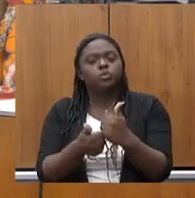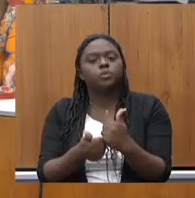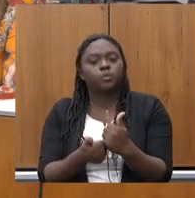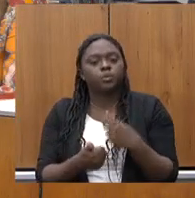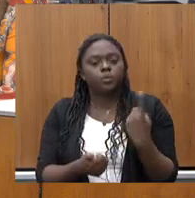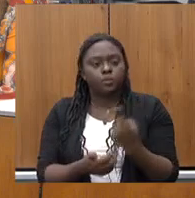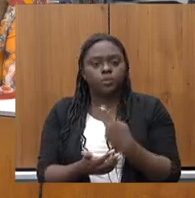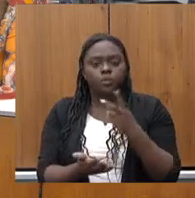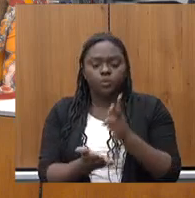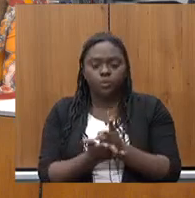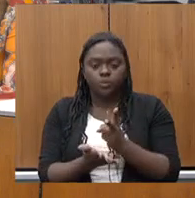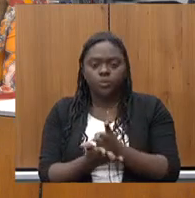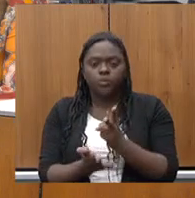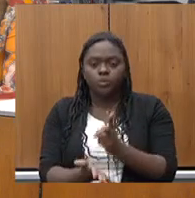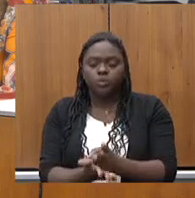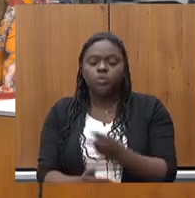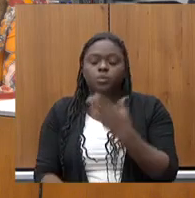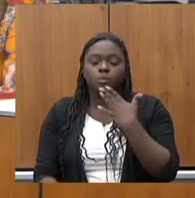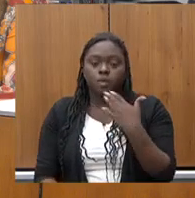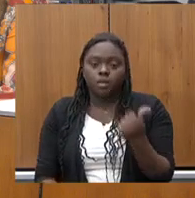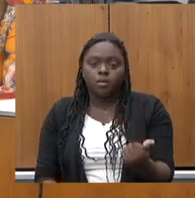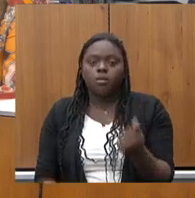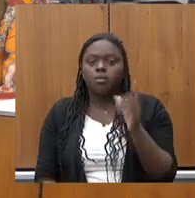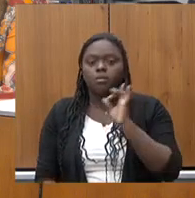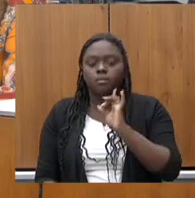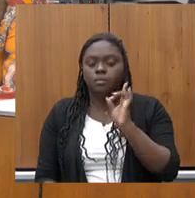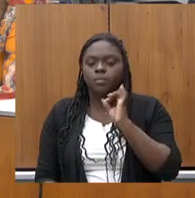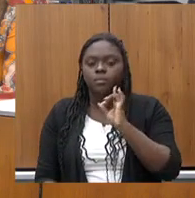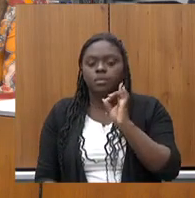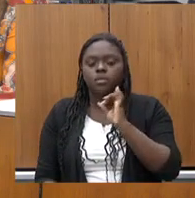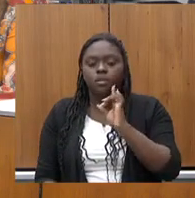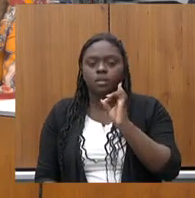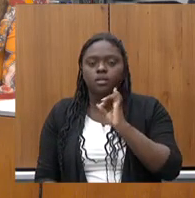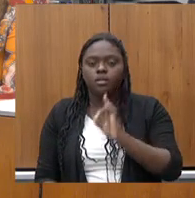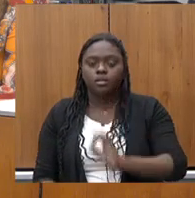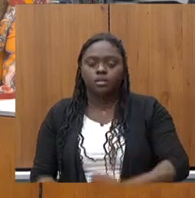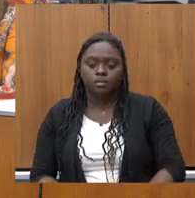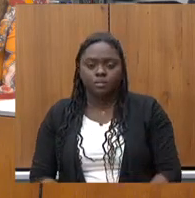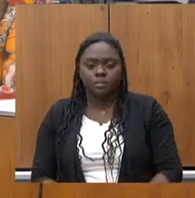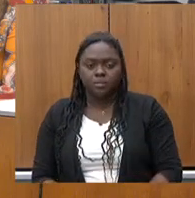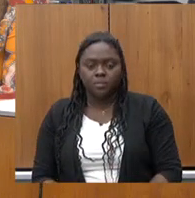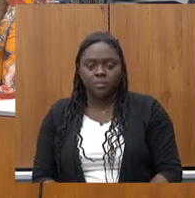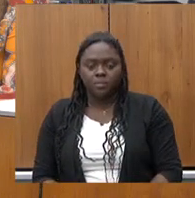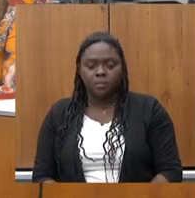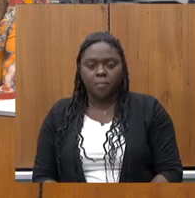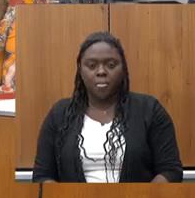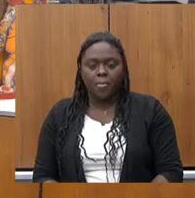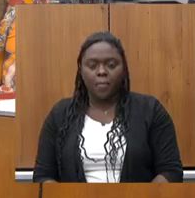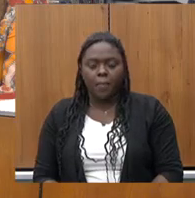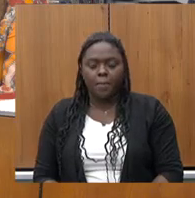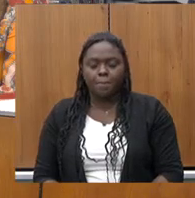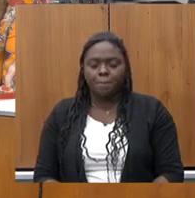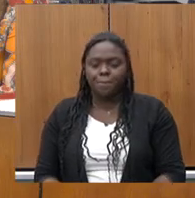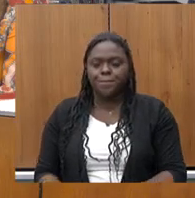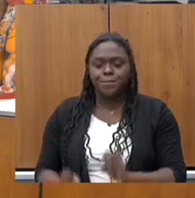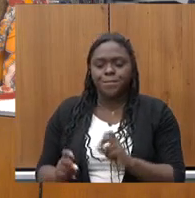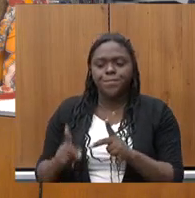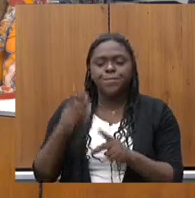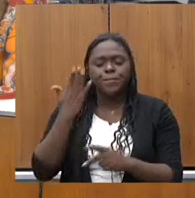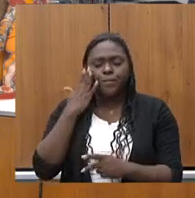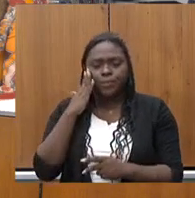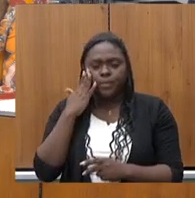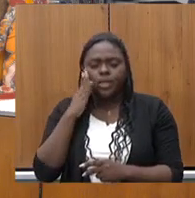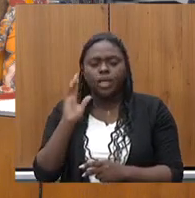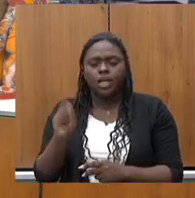buscando aí o melhor para Minas Gerais com esse recurso eu entendi bem as divisões mas